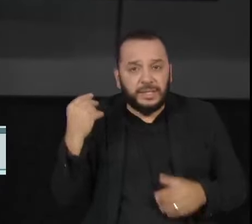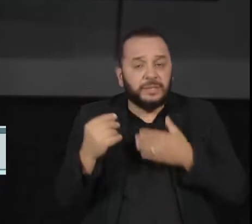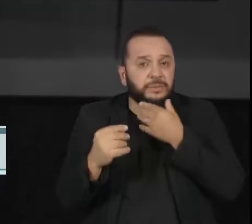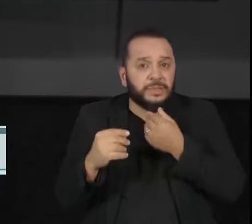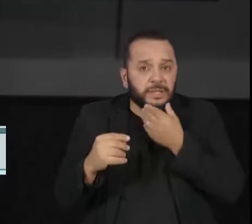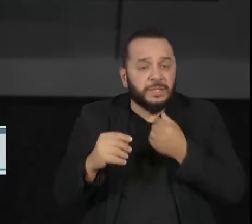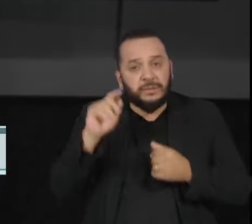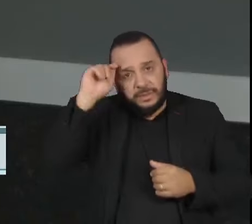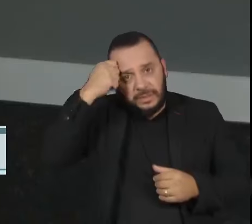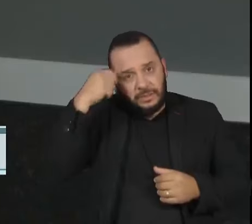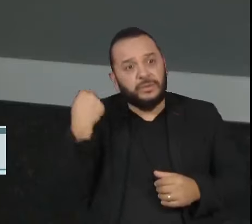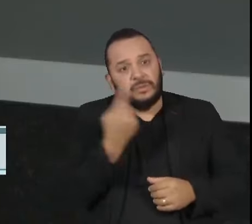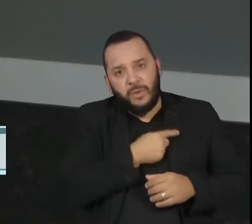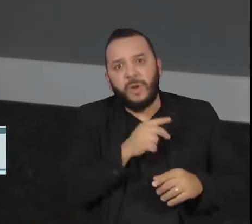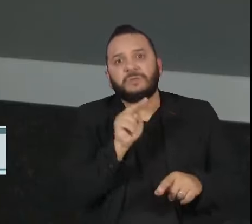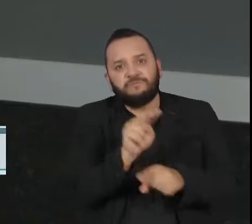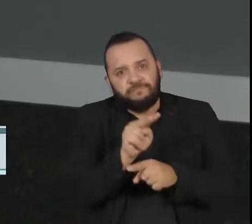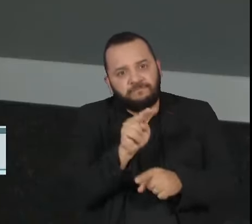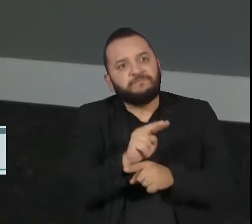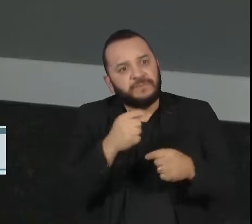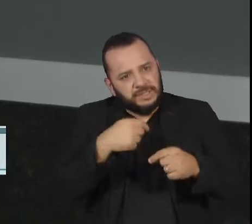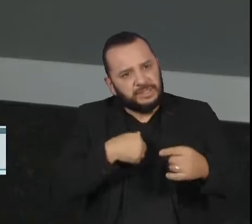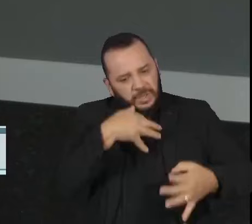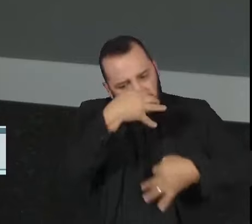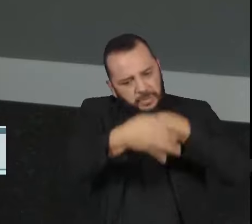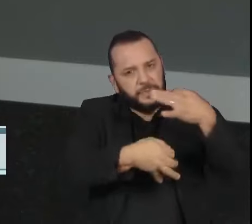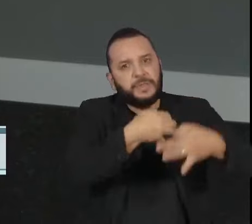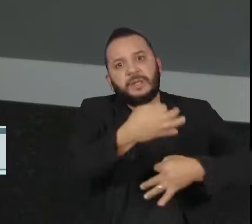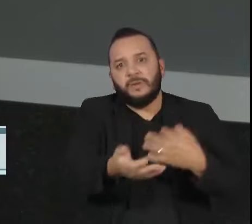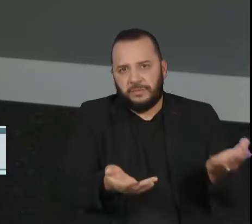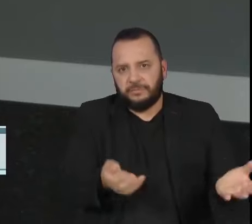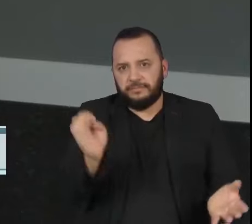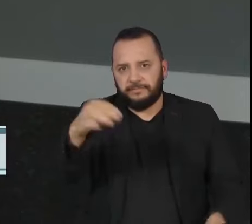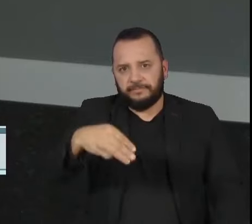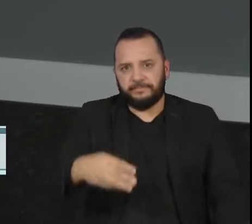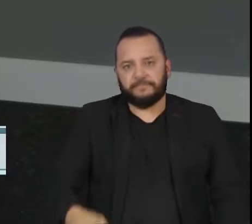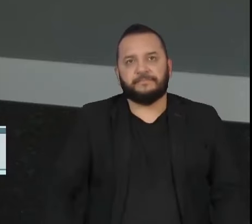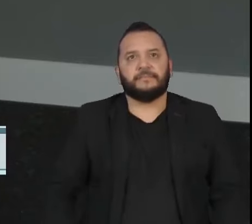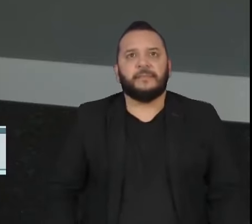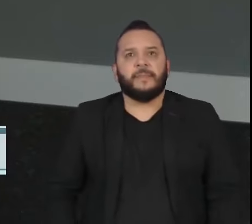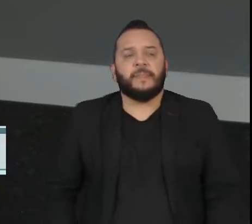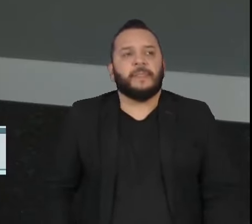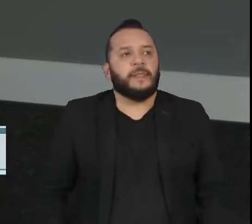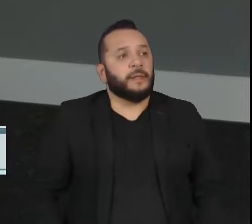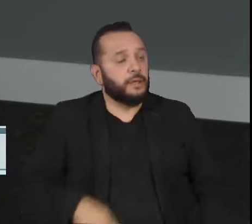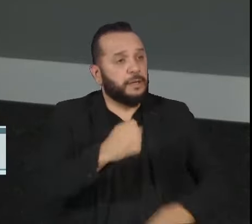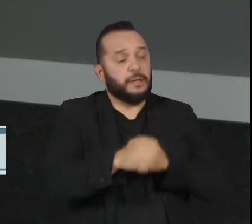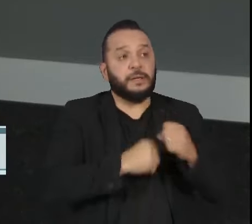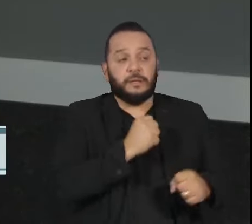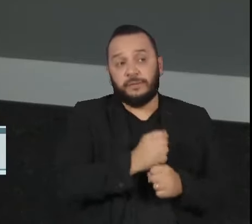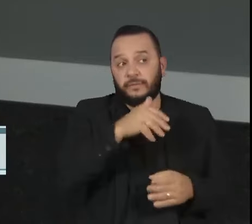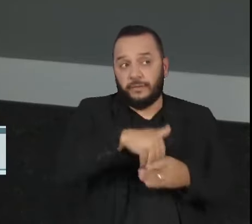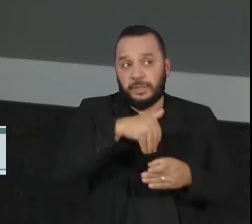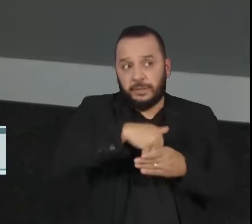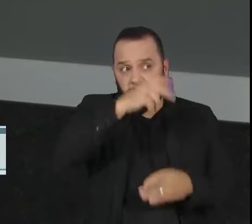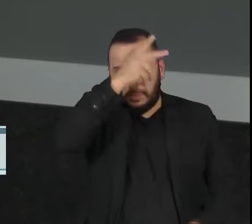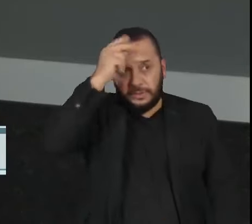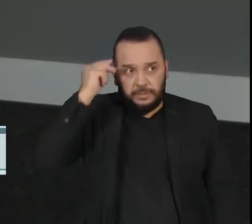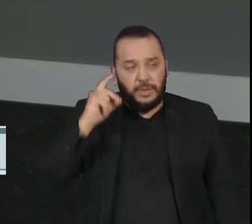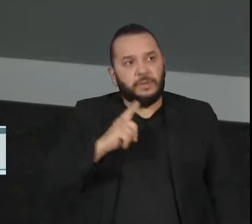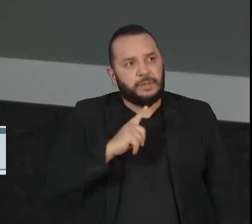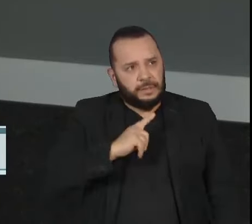precisa se importar com isso. Você tocou num ponto importante. A gente está, nesse ano, num ano de eleições municipais.